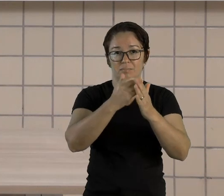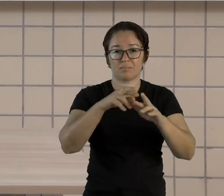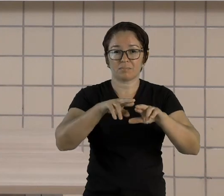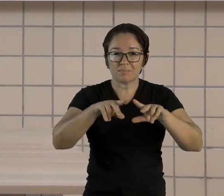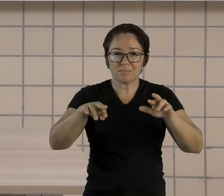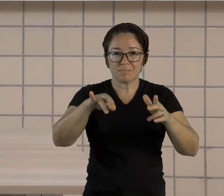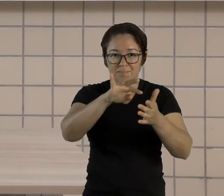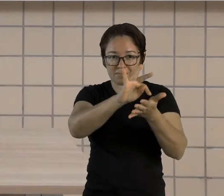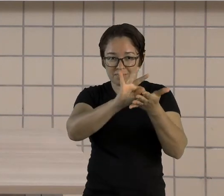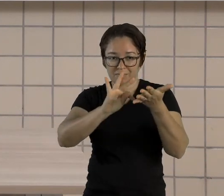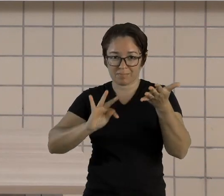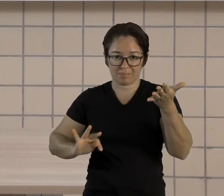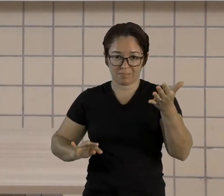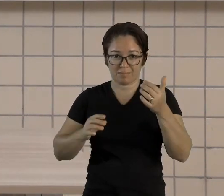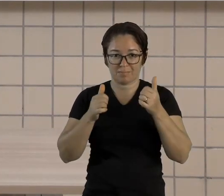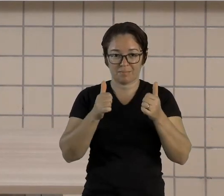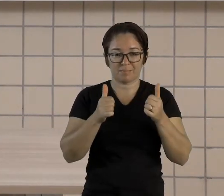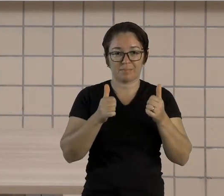Até a próxima!